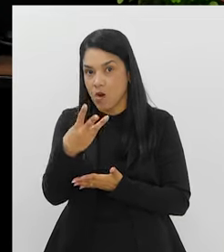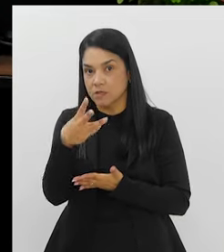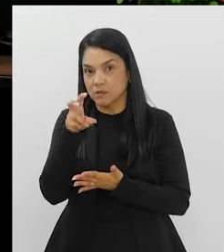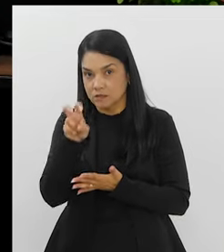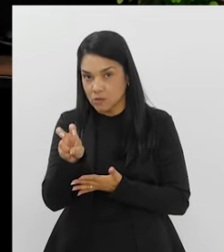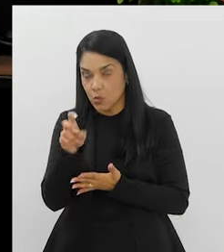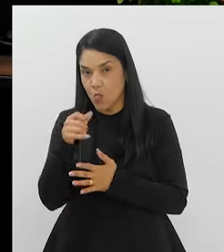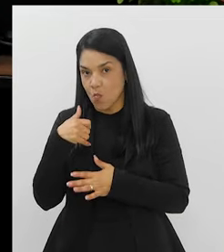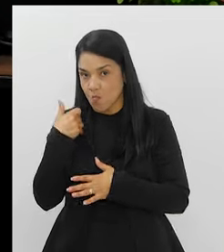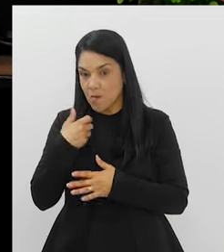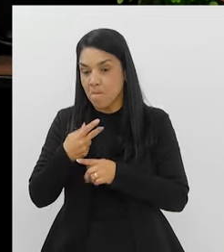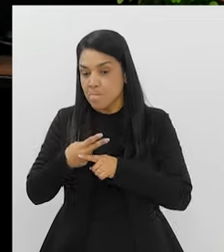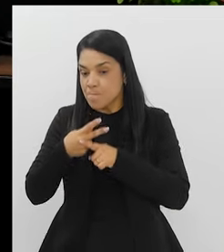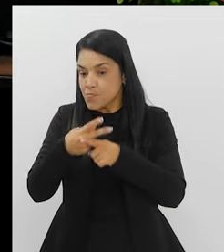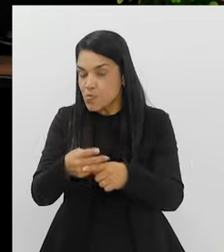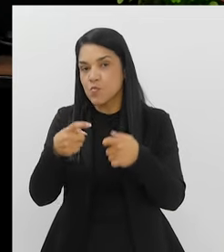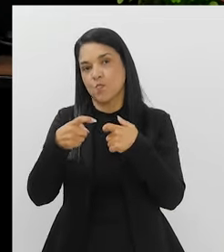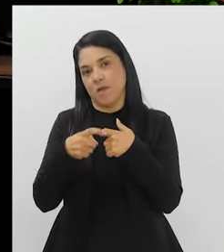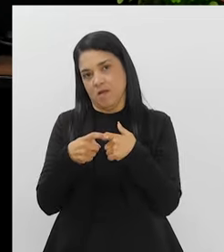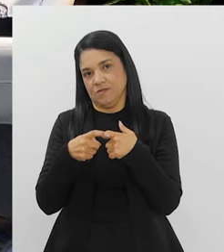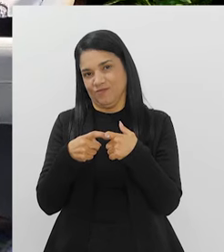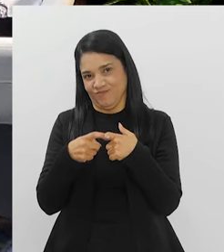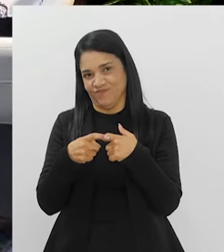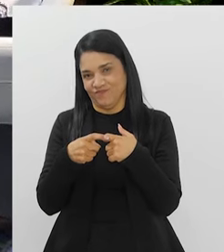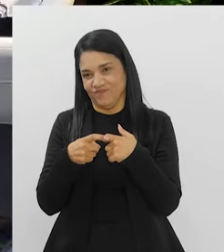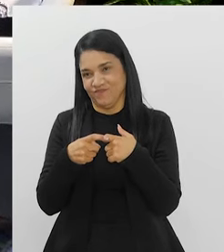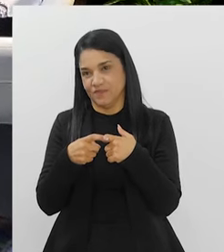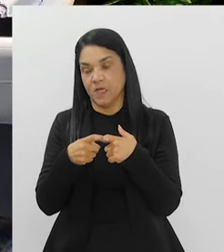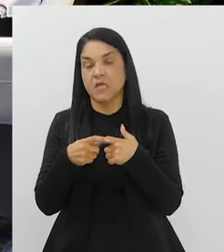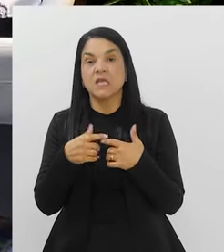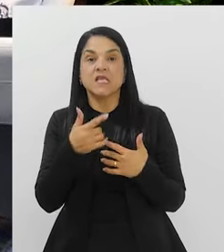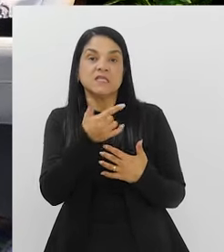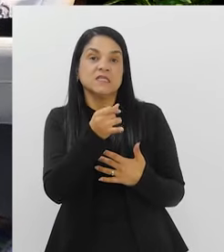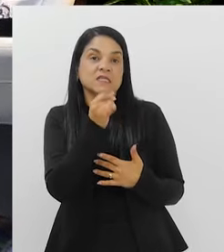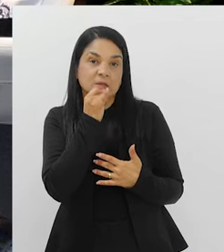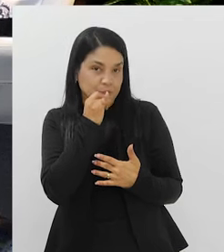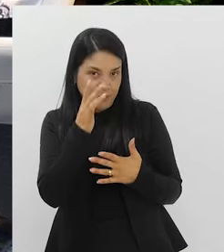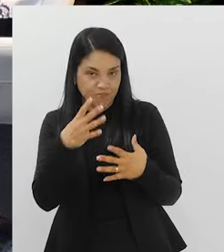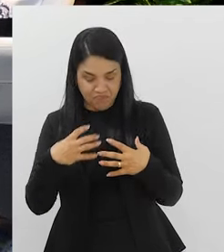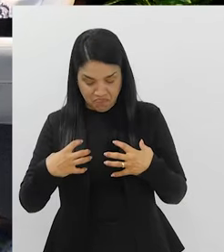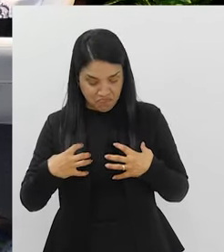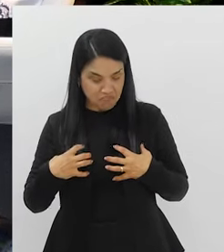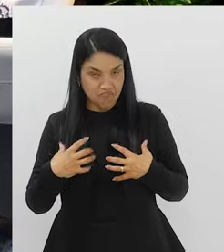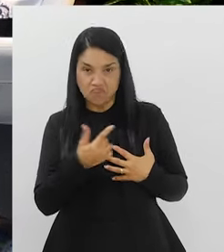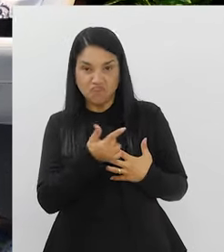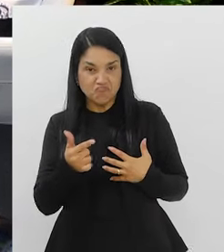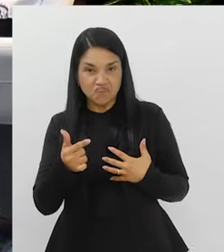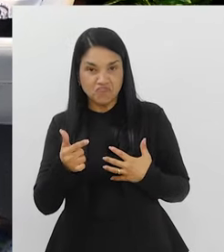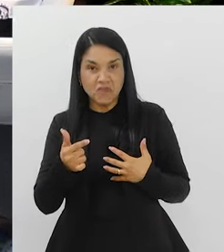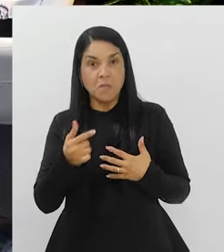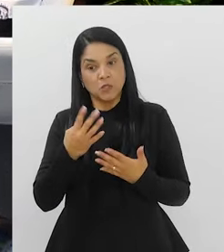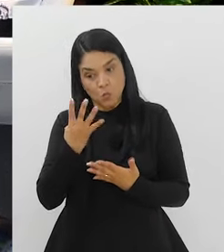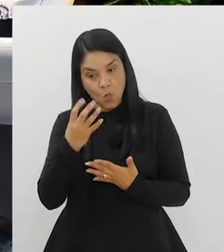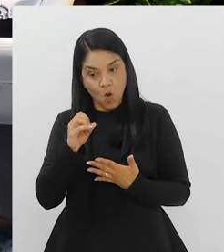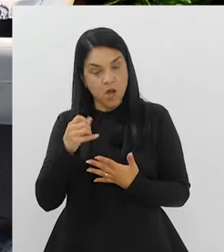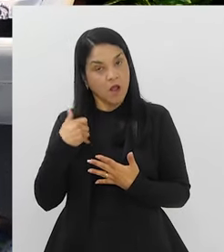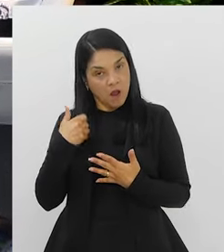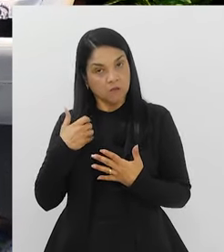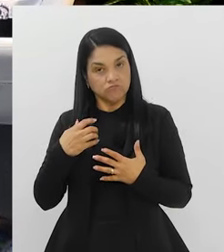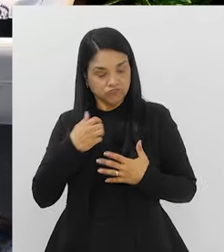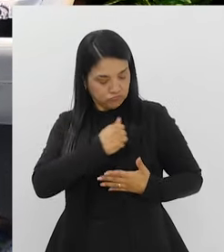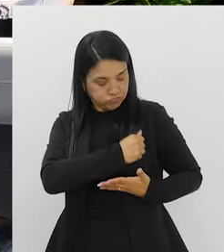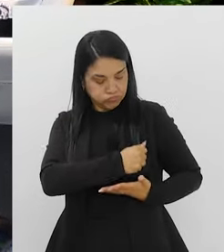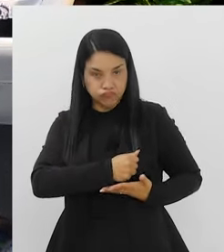anos, procure um proctologista. É porque a gente também não tem nenhum sintoma na mama, mas a partir dos 40 faz a